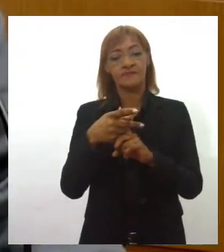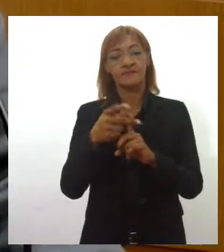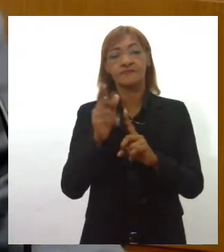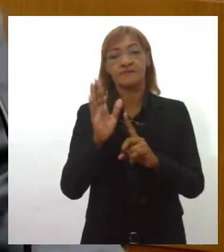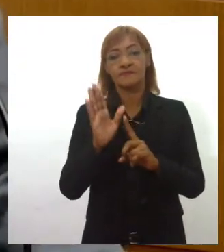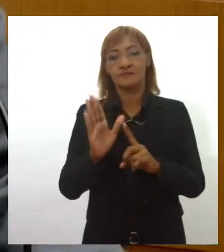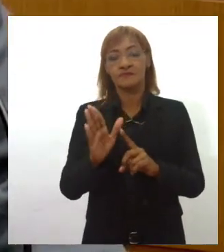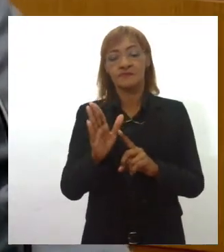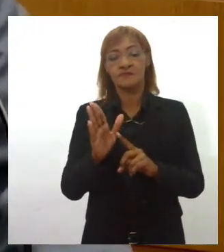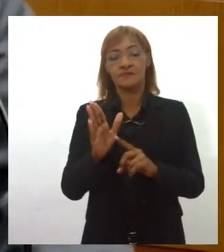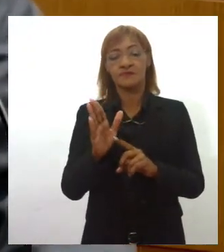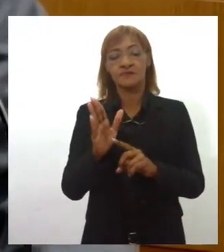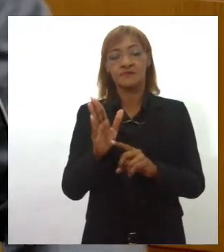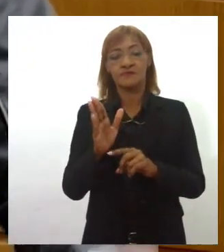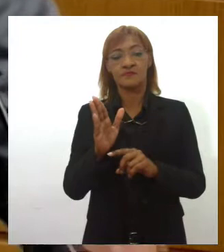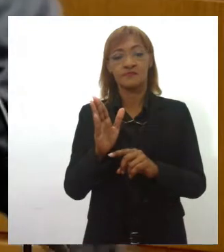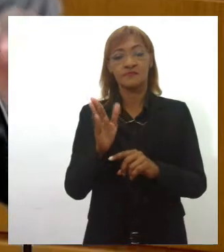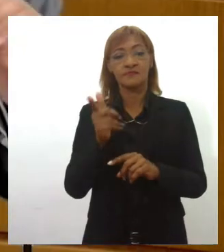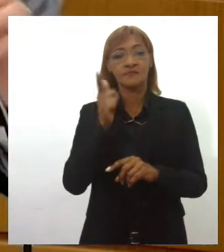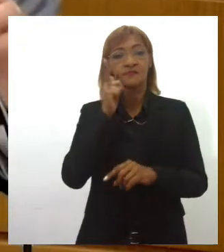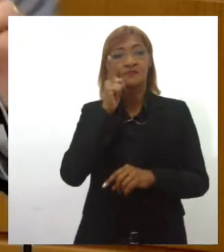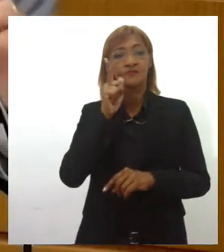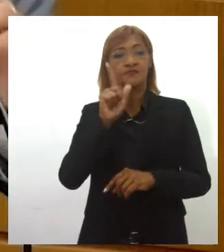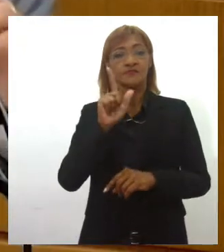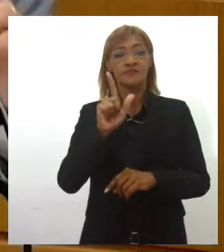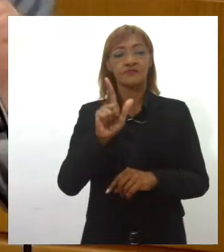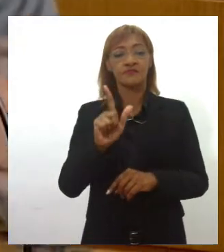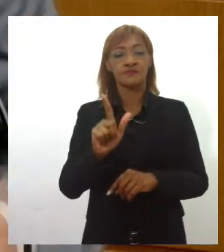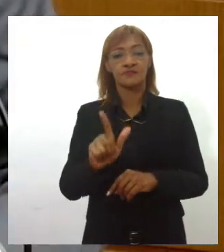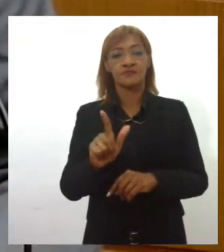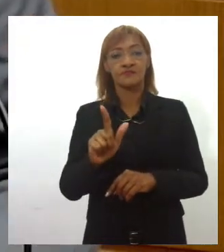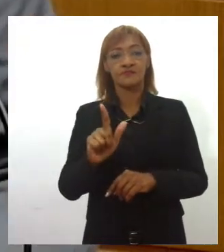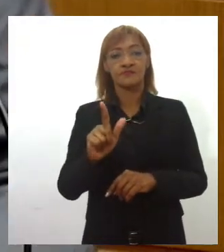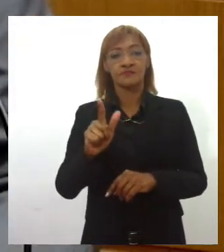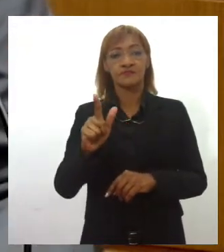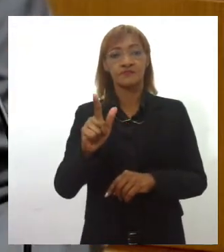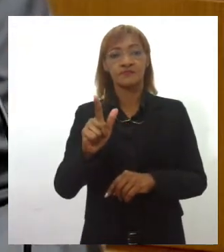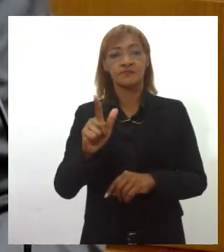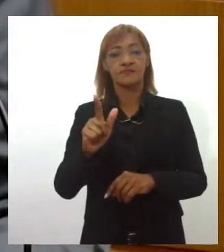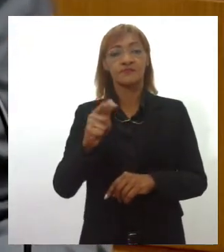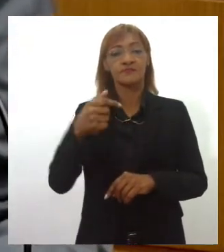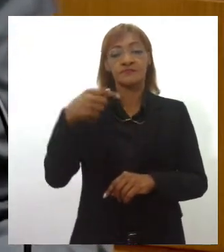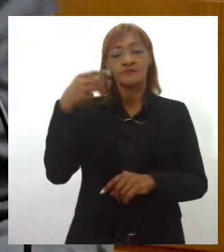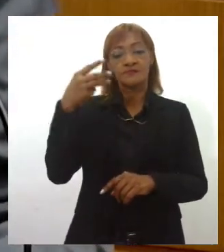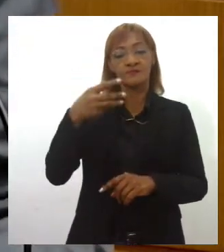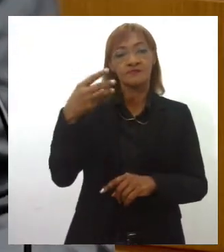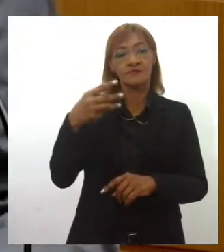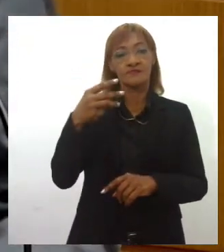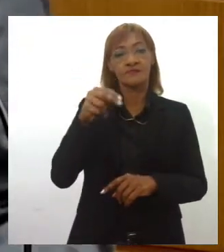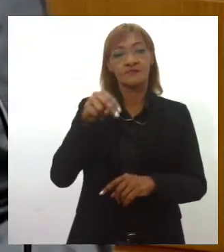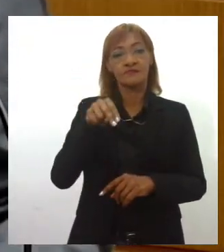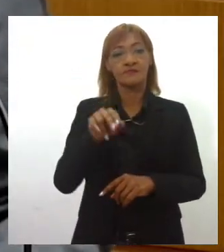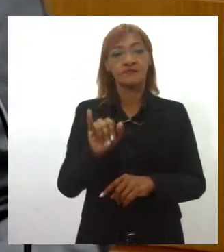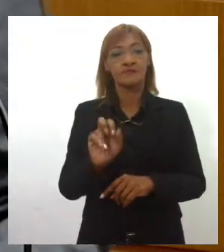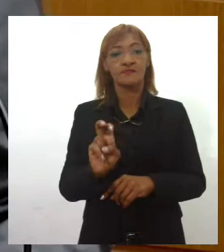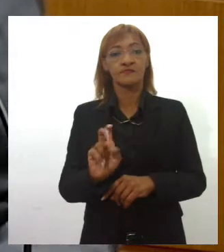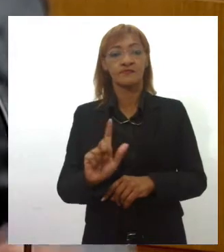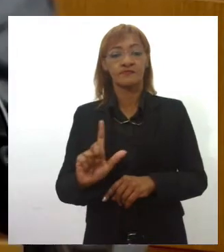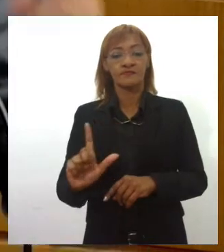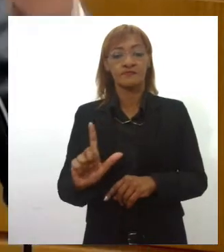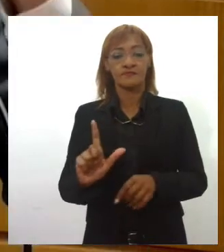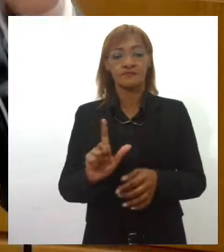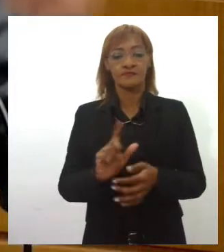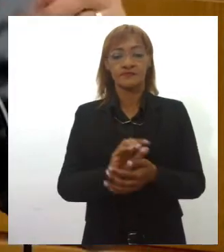conquistou o nível 3 do selo de regime de Previdência Social no país.